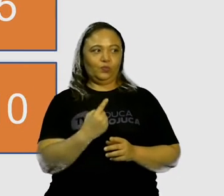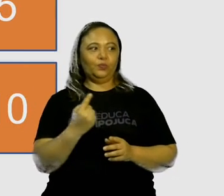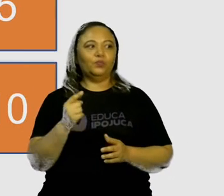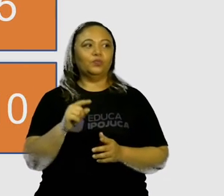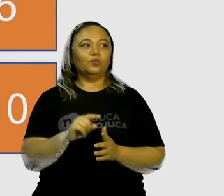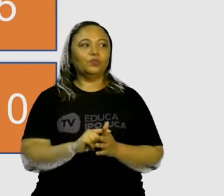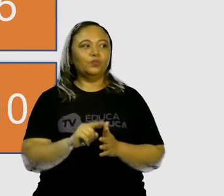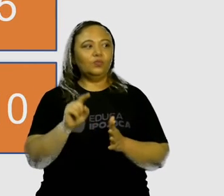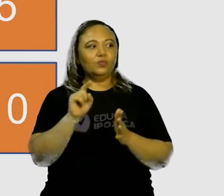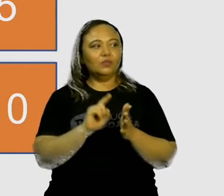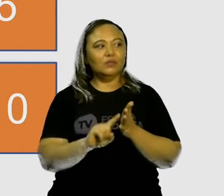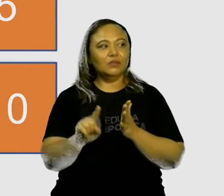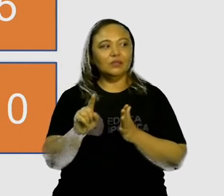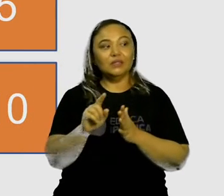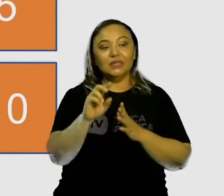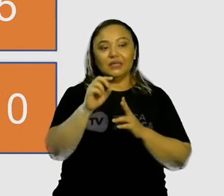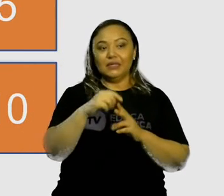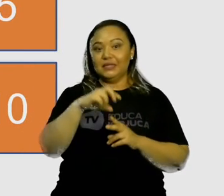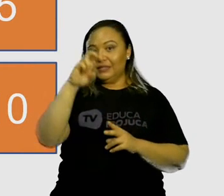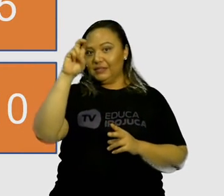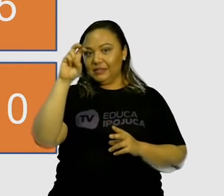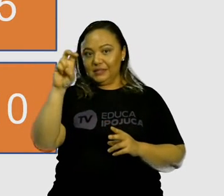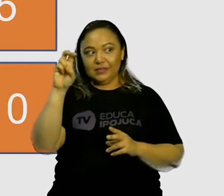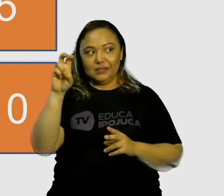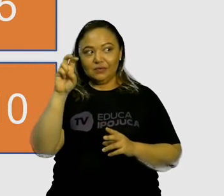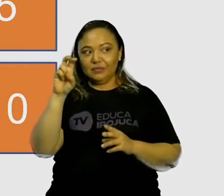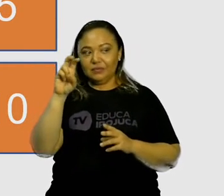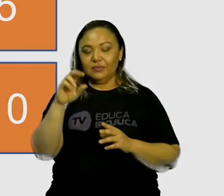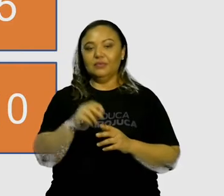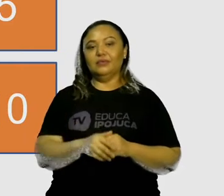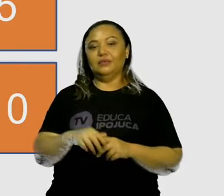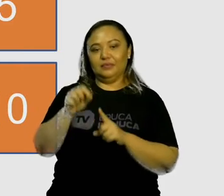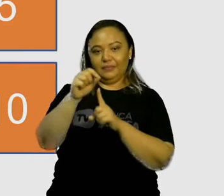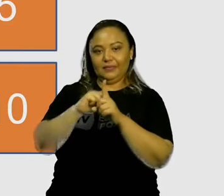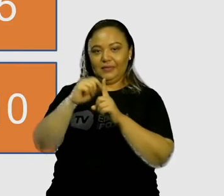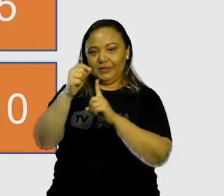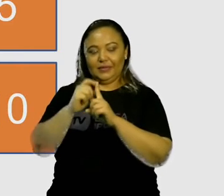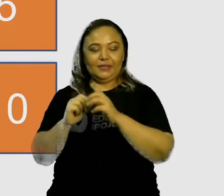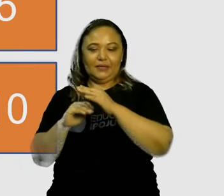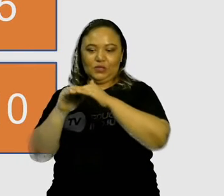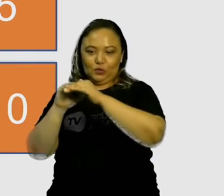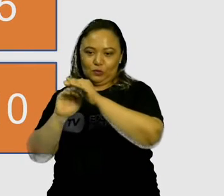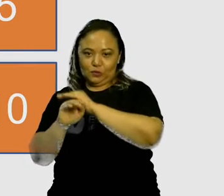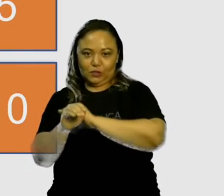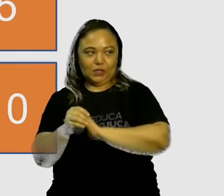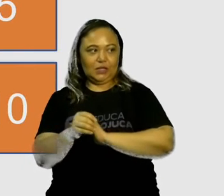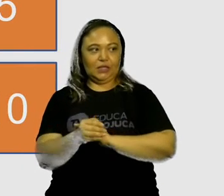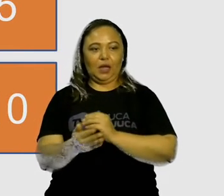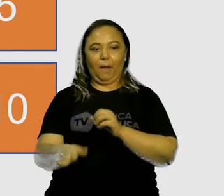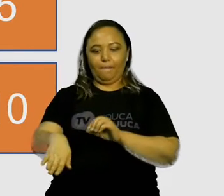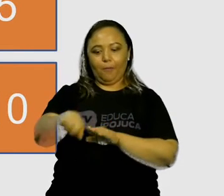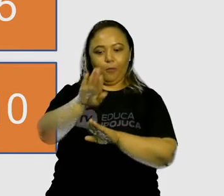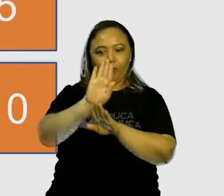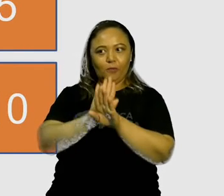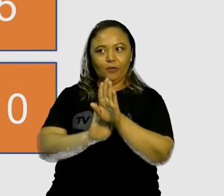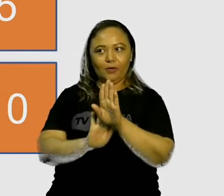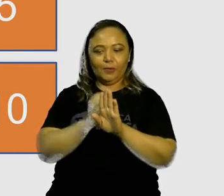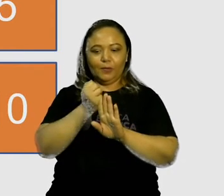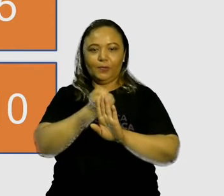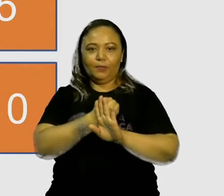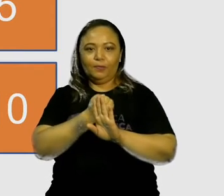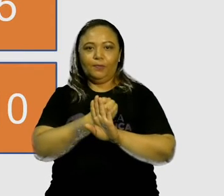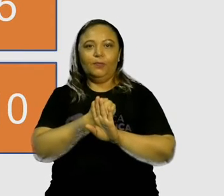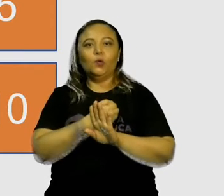deixando para vocês aí. Existem cinco bananas escondidas atrás desses números. Aí eu pergunto, então,